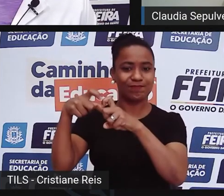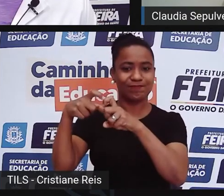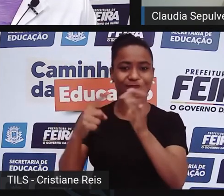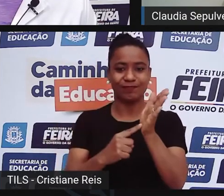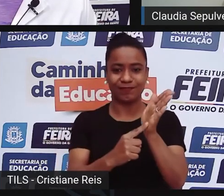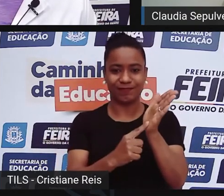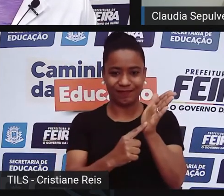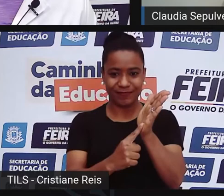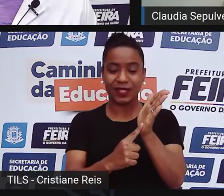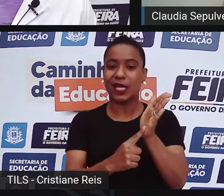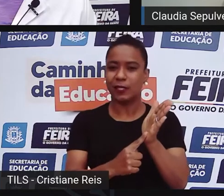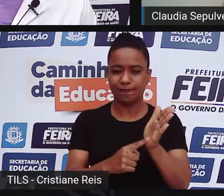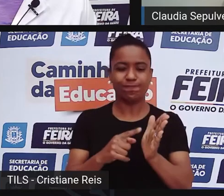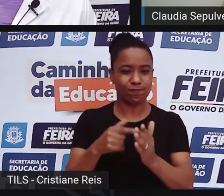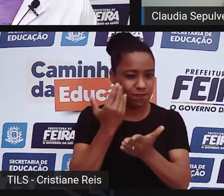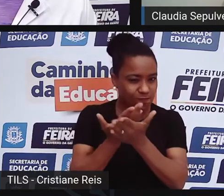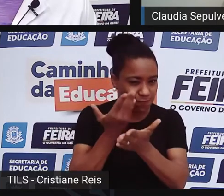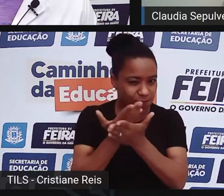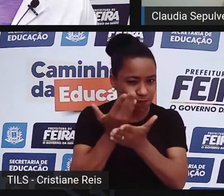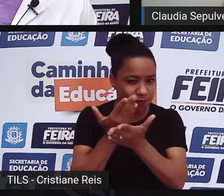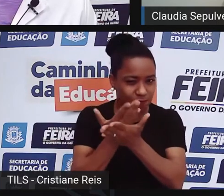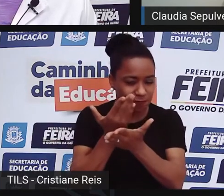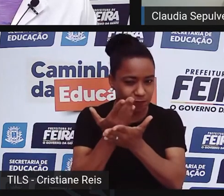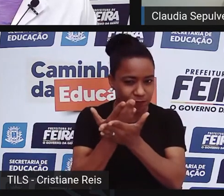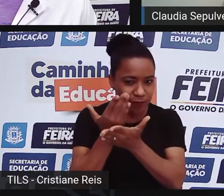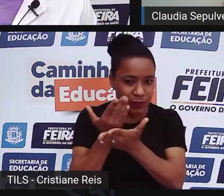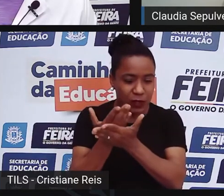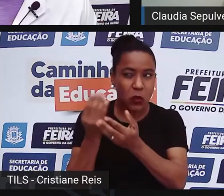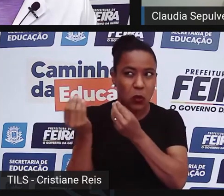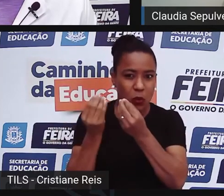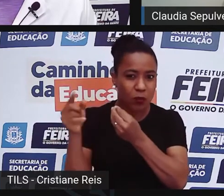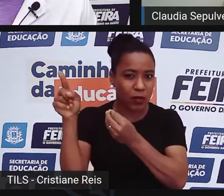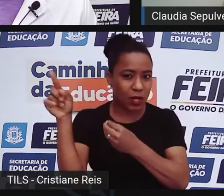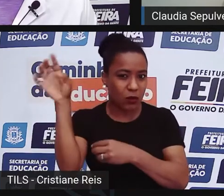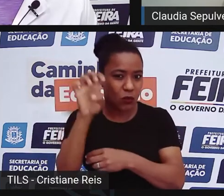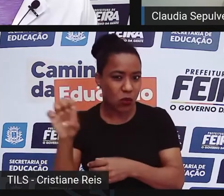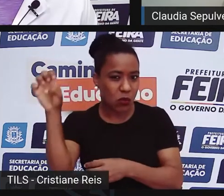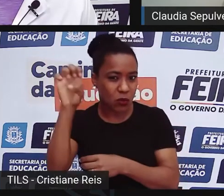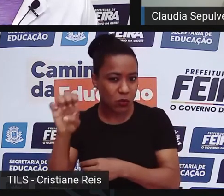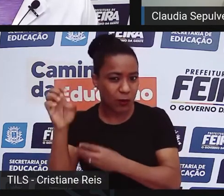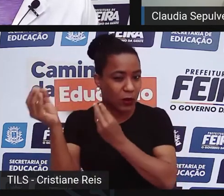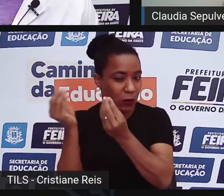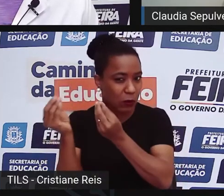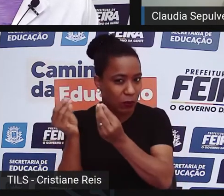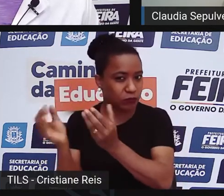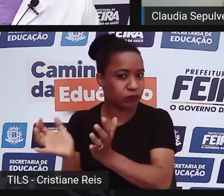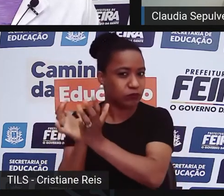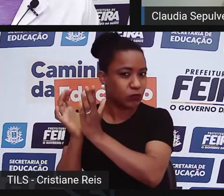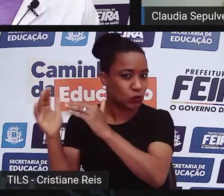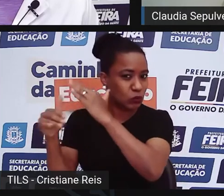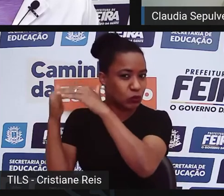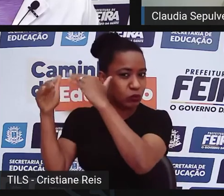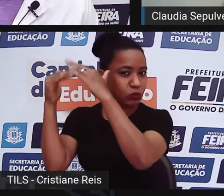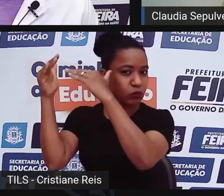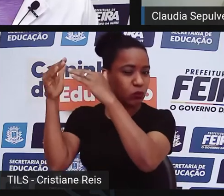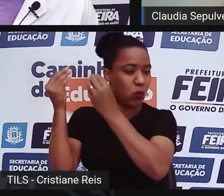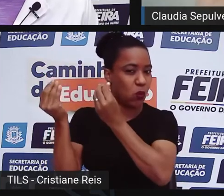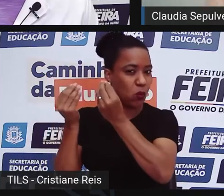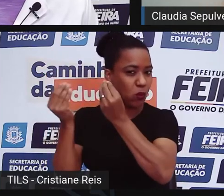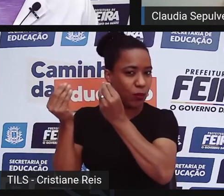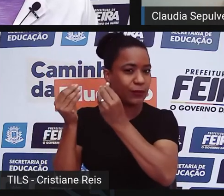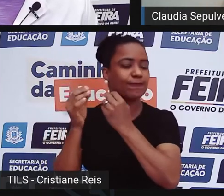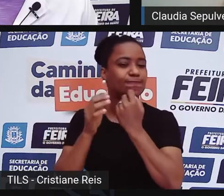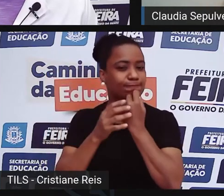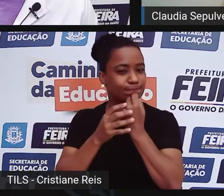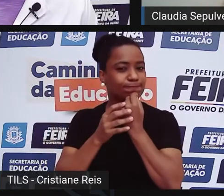raciais europeias para pensar o Brasil, vendo o Brasil como uma nação